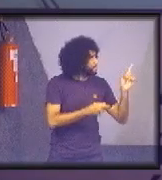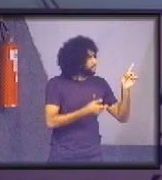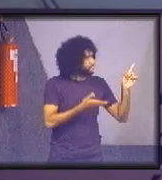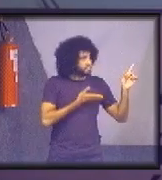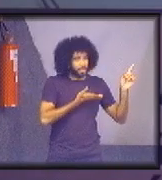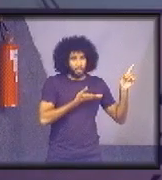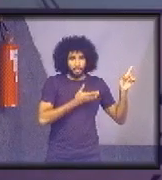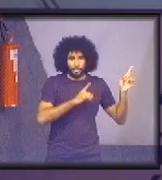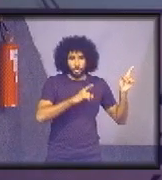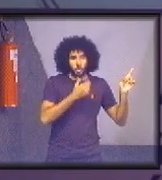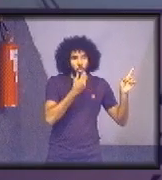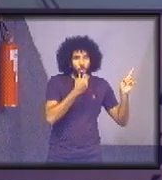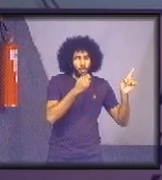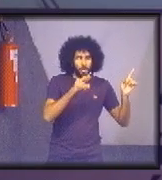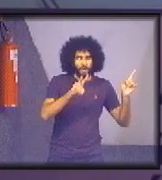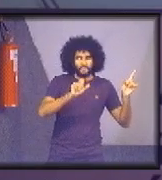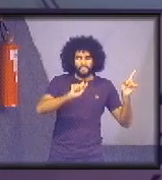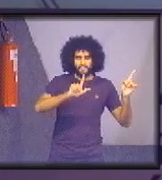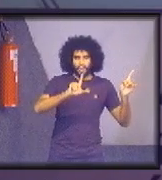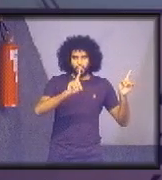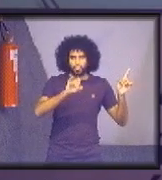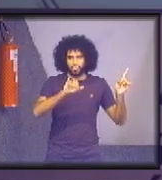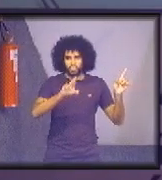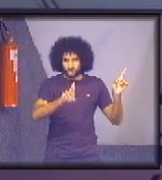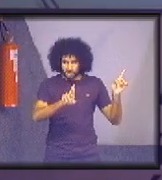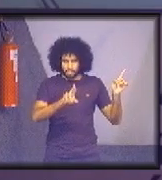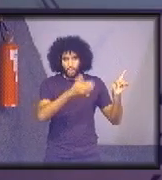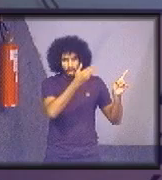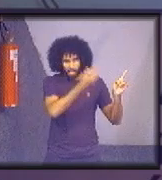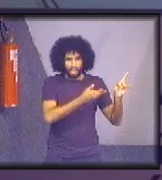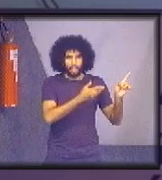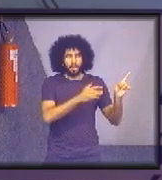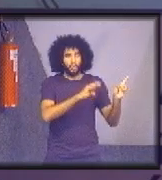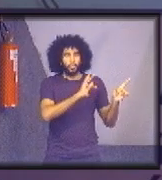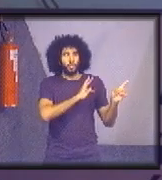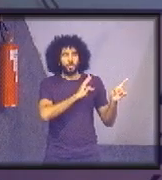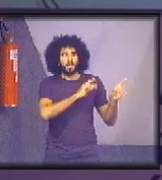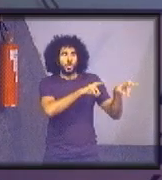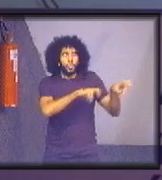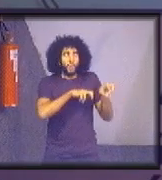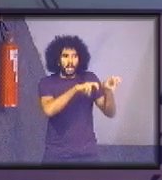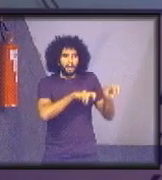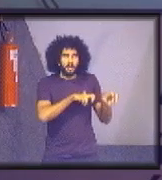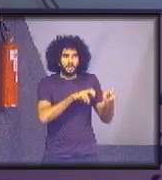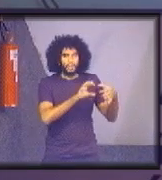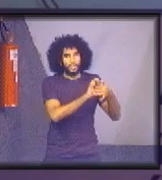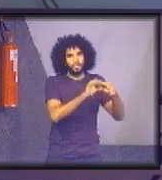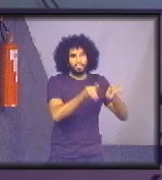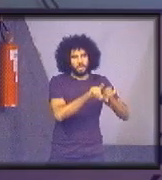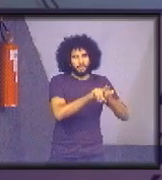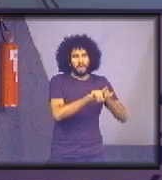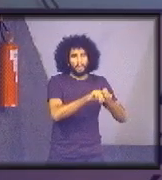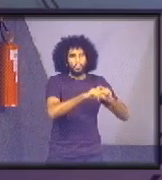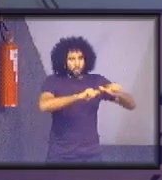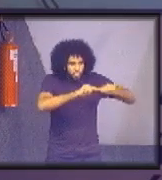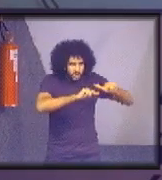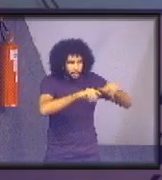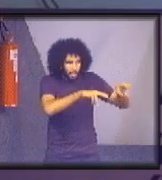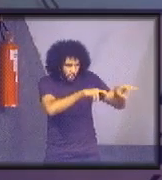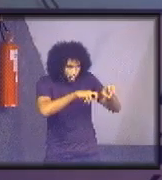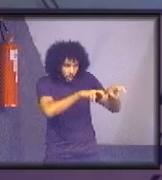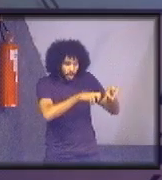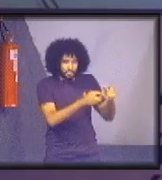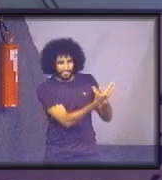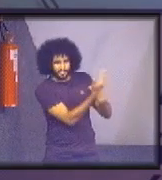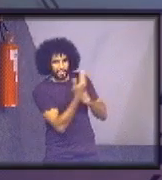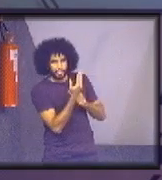Valdir Teodoro é um técnico agrícola também ligado à atividade rural, me ajudou na